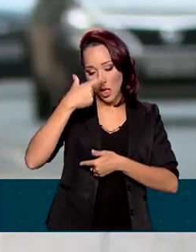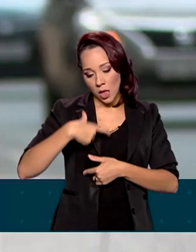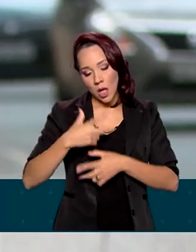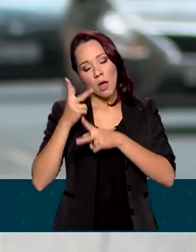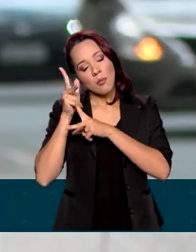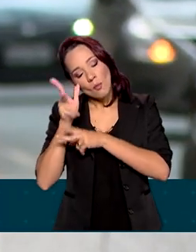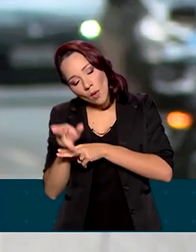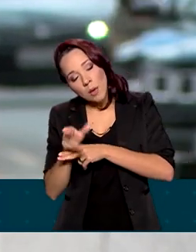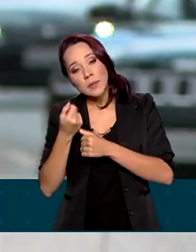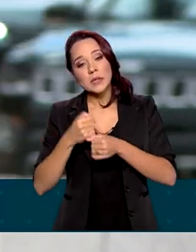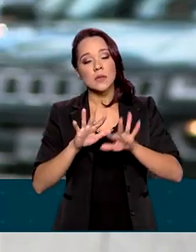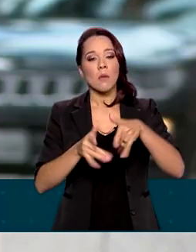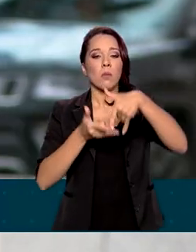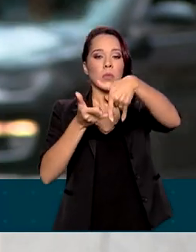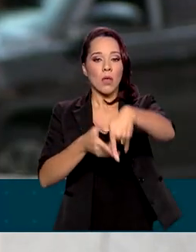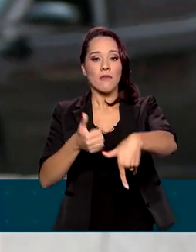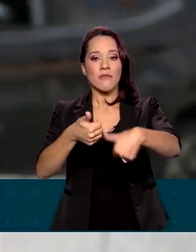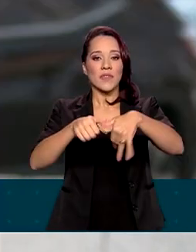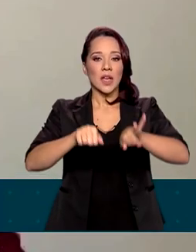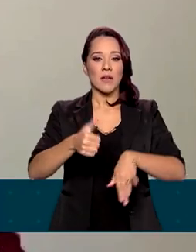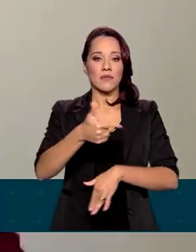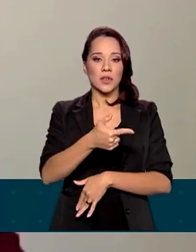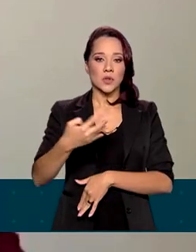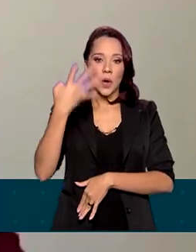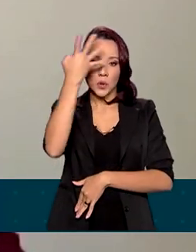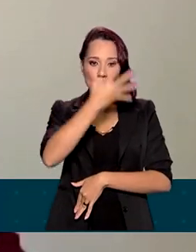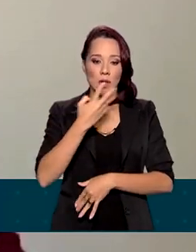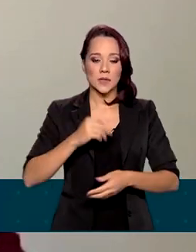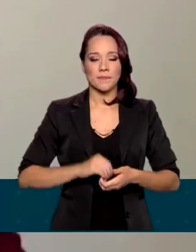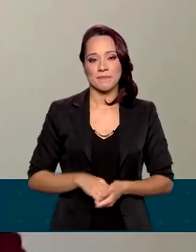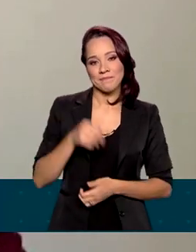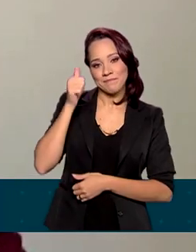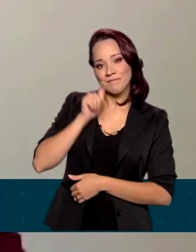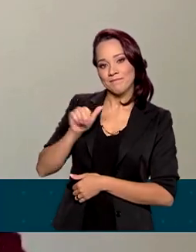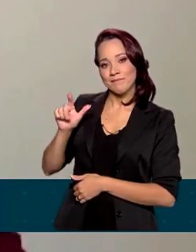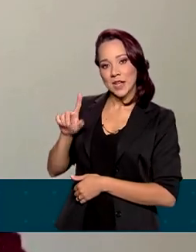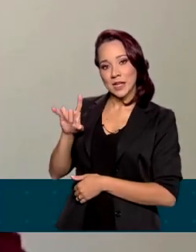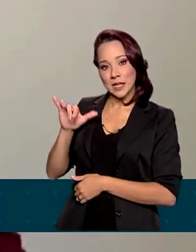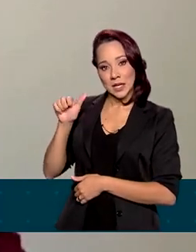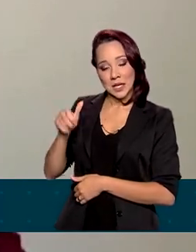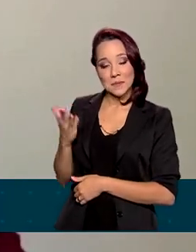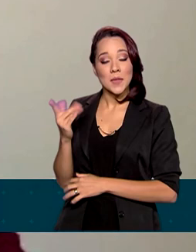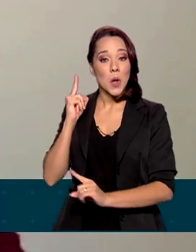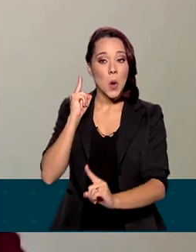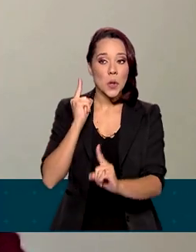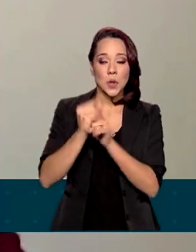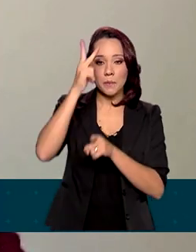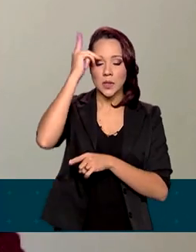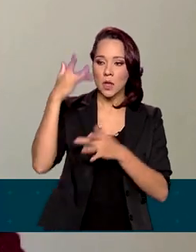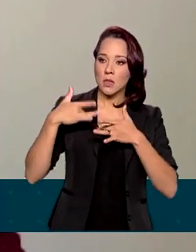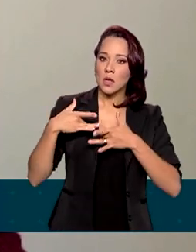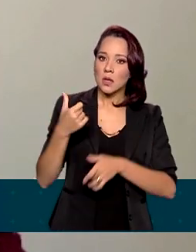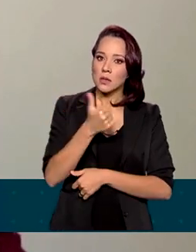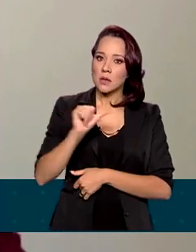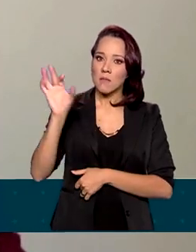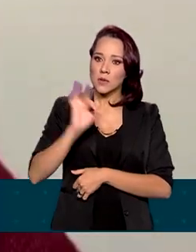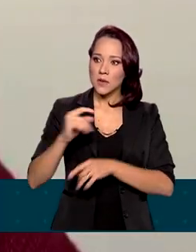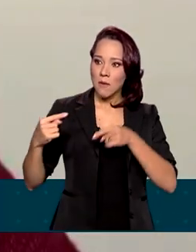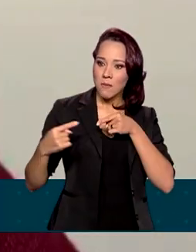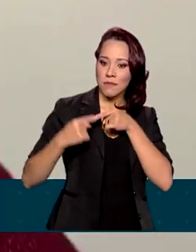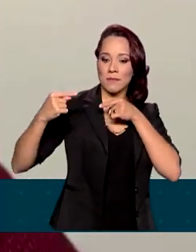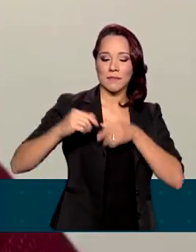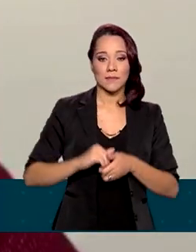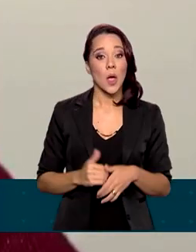internar em um centro cirúrgico por 24 horas. Lilian, de 34 anos, encontrou um doador 100% compatível.